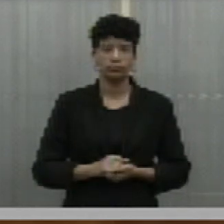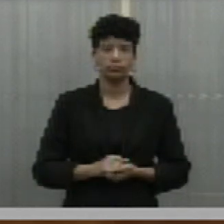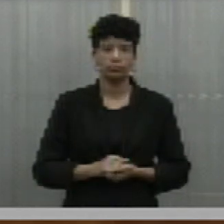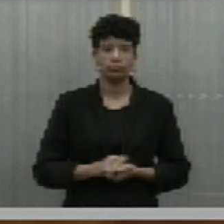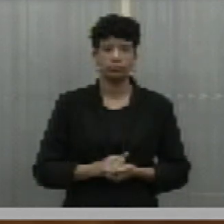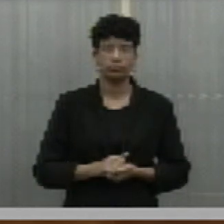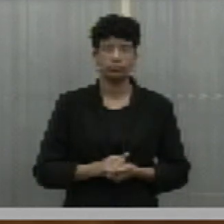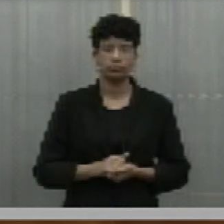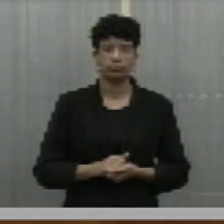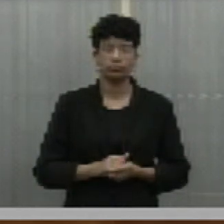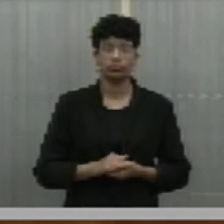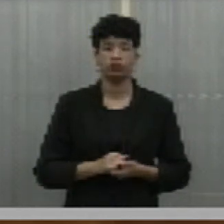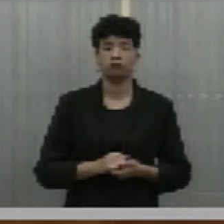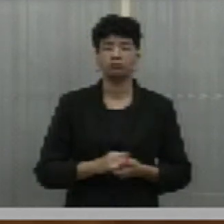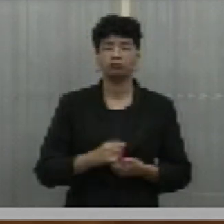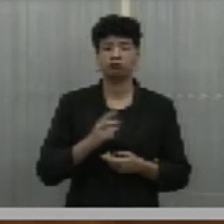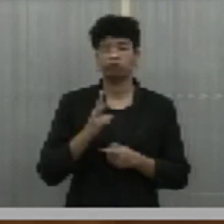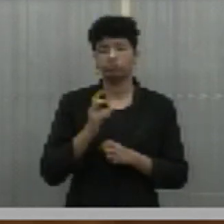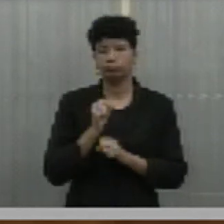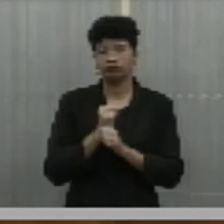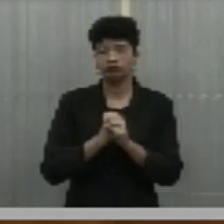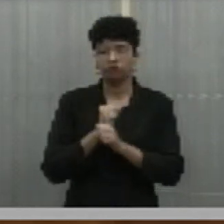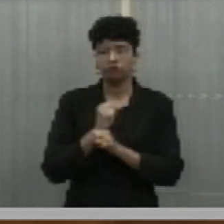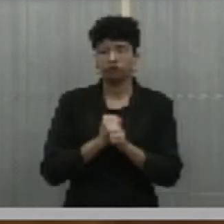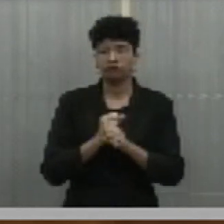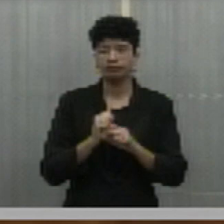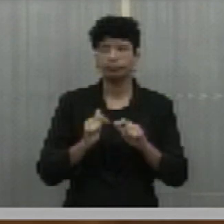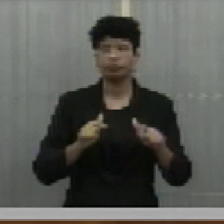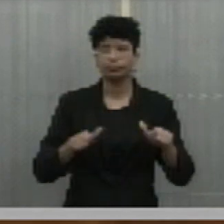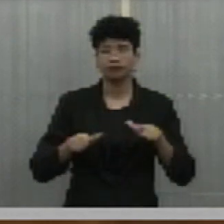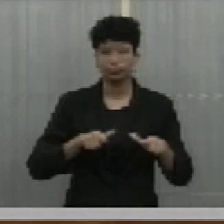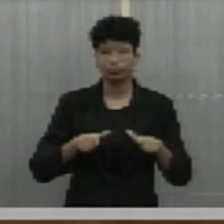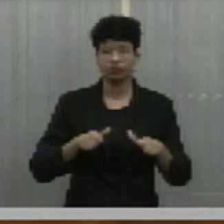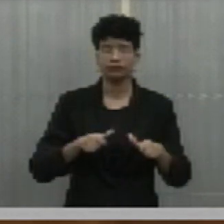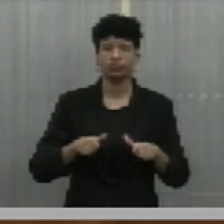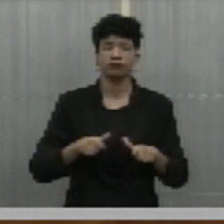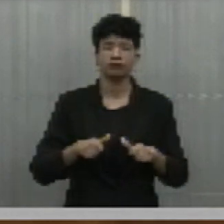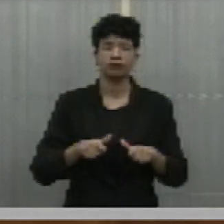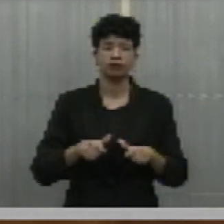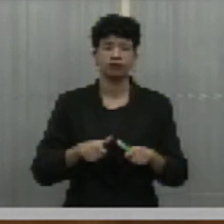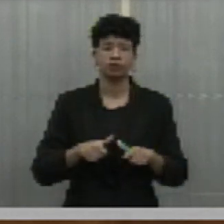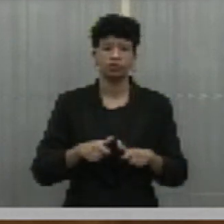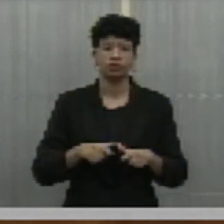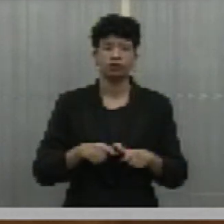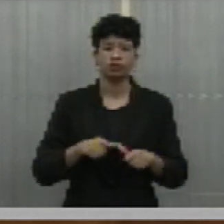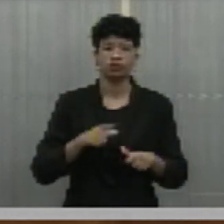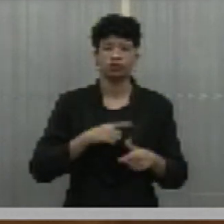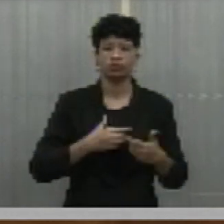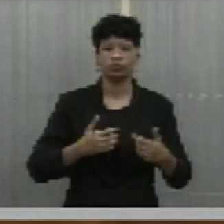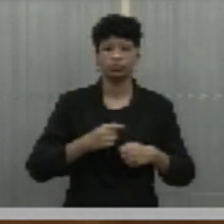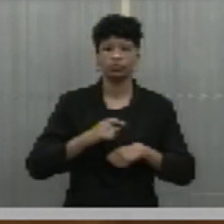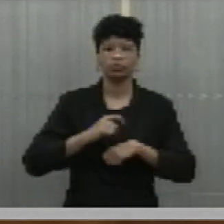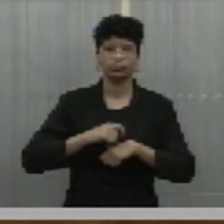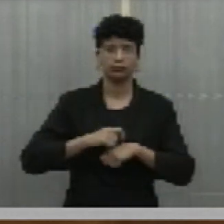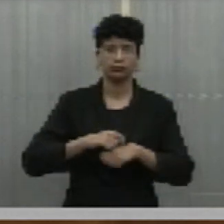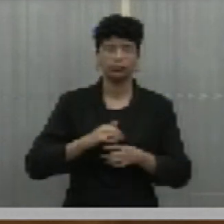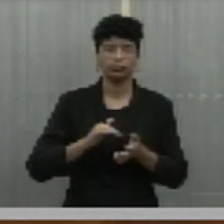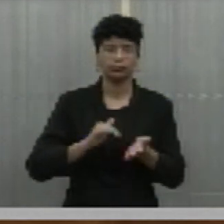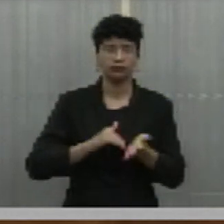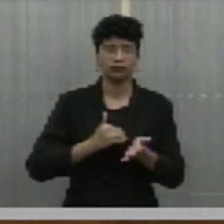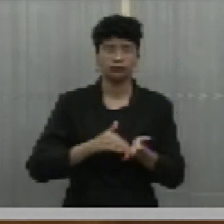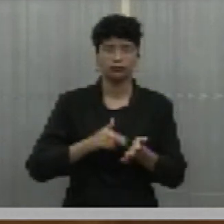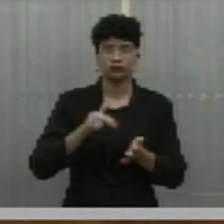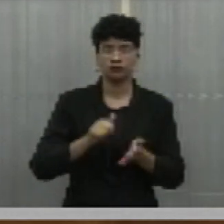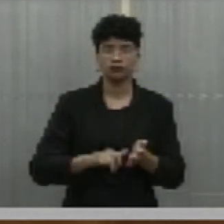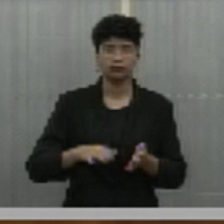Depois de cinco anos nessa função, na Secretaria, pude ser, nesse momento, no Ministério Secretário Nacional